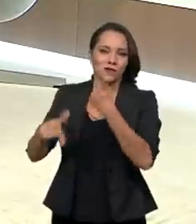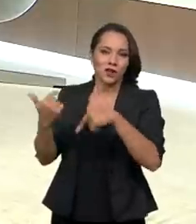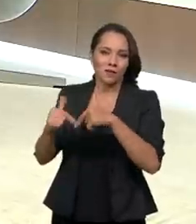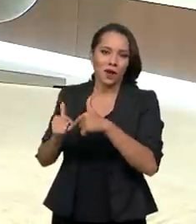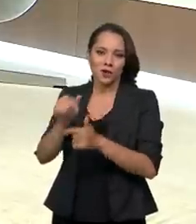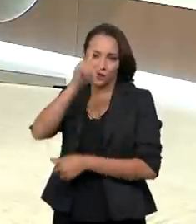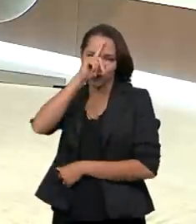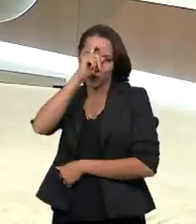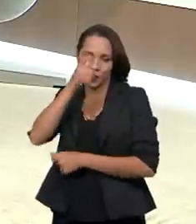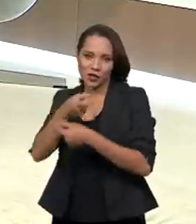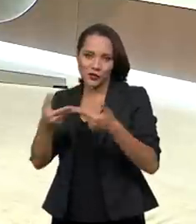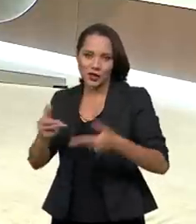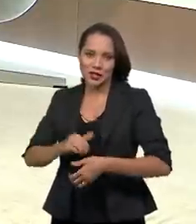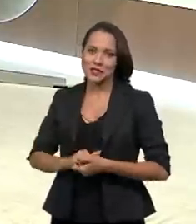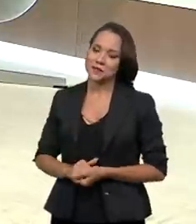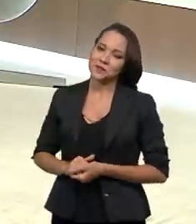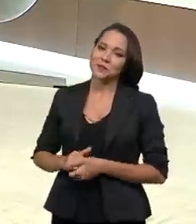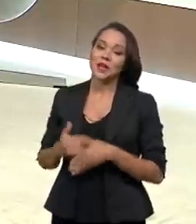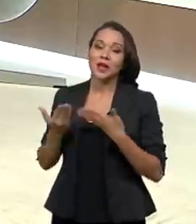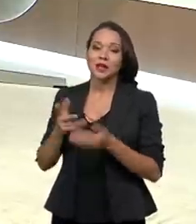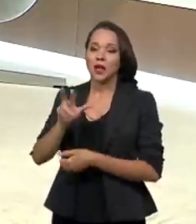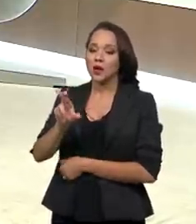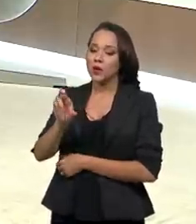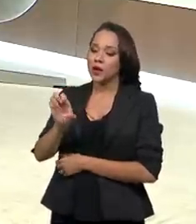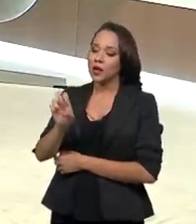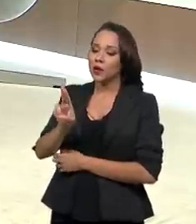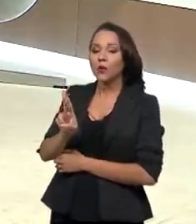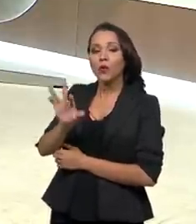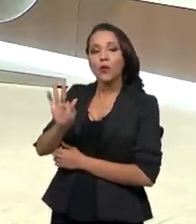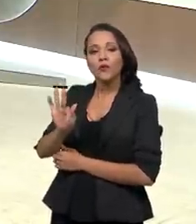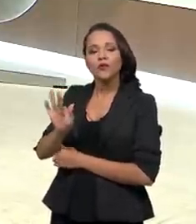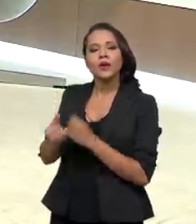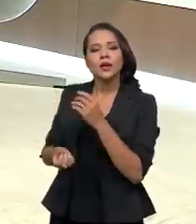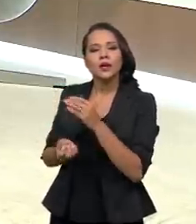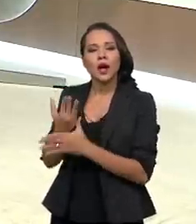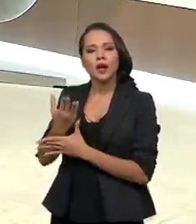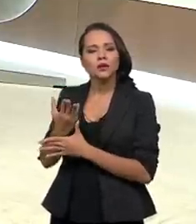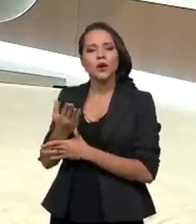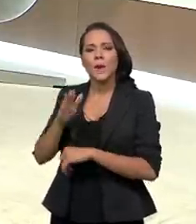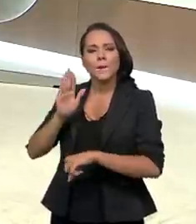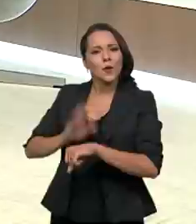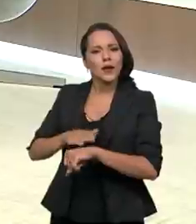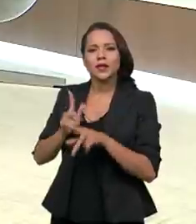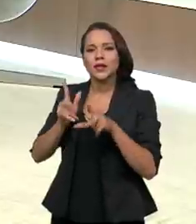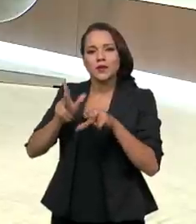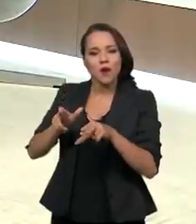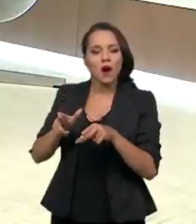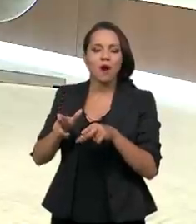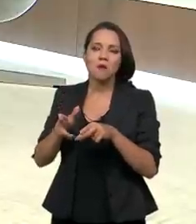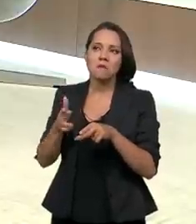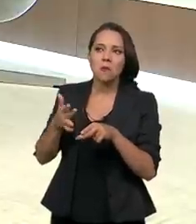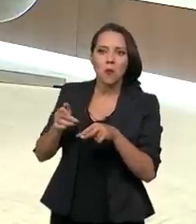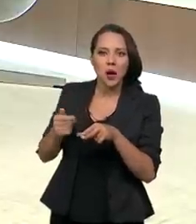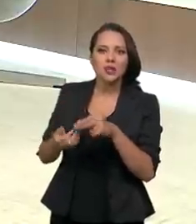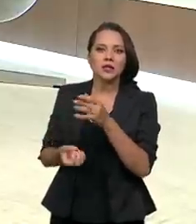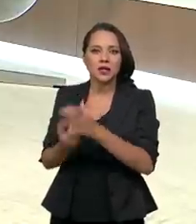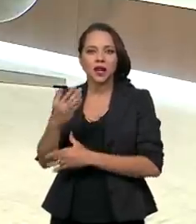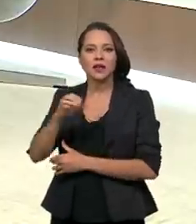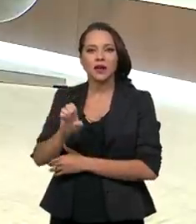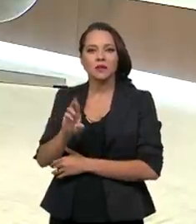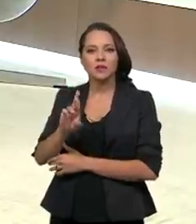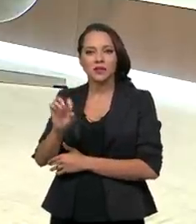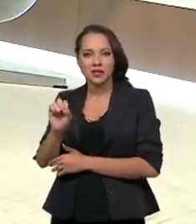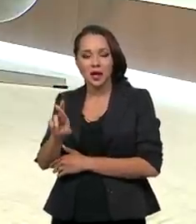dos nossos hospitais. Então, o REUF nasce praticamente no mesmo momento que nasceu a EBSER,